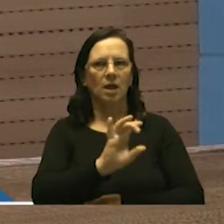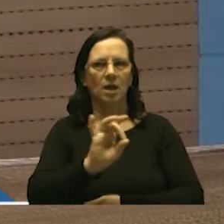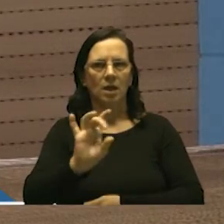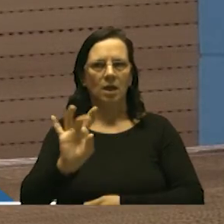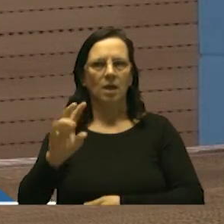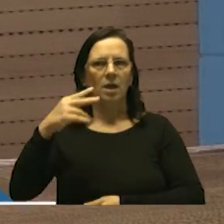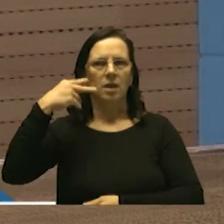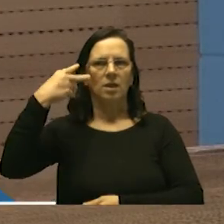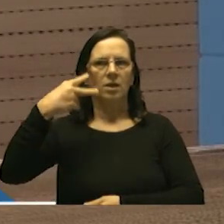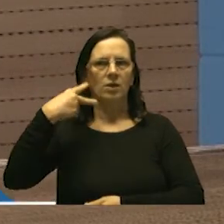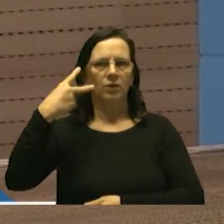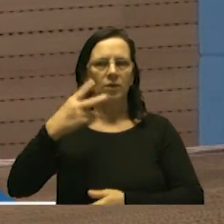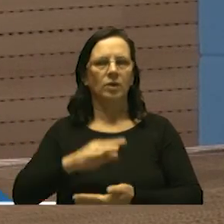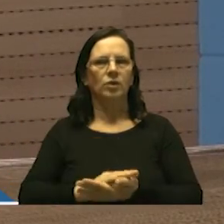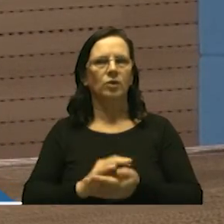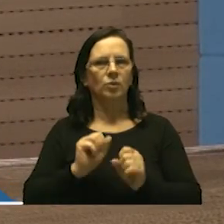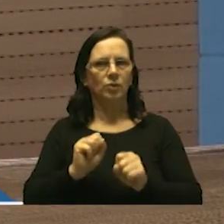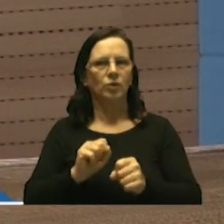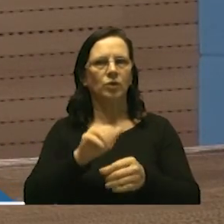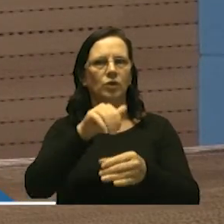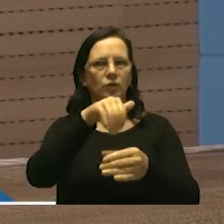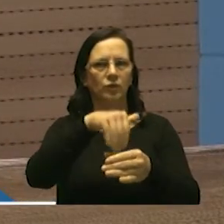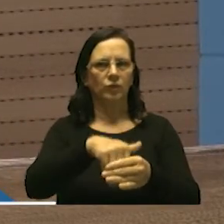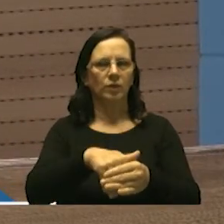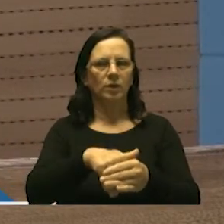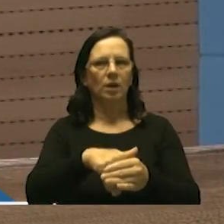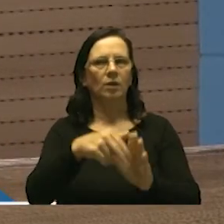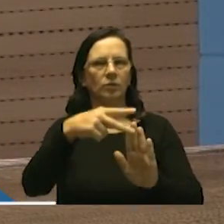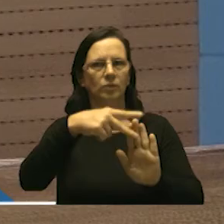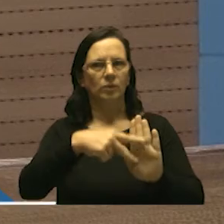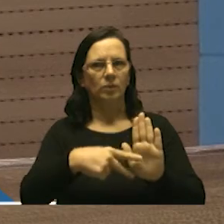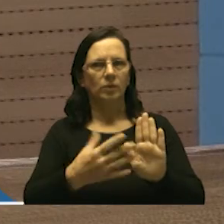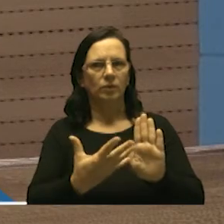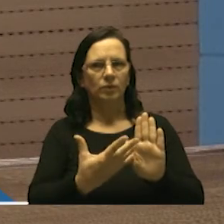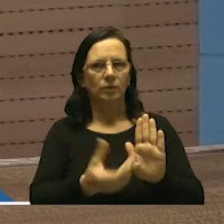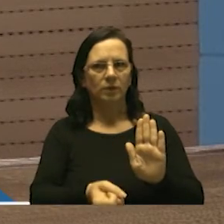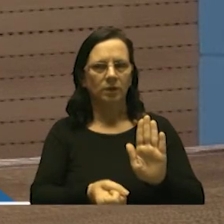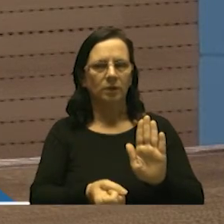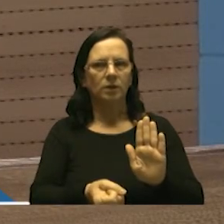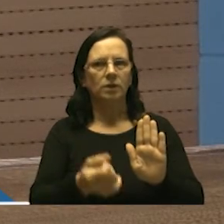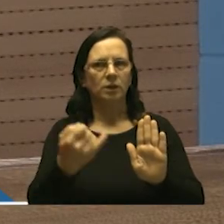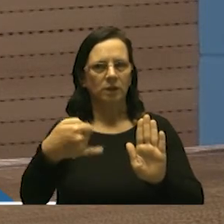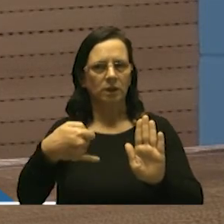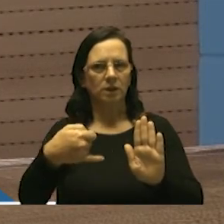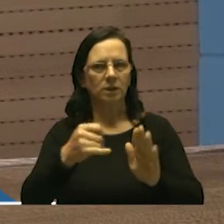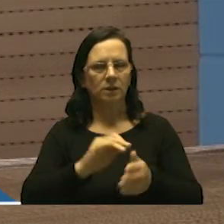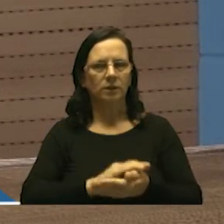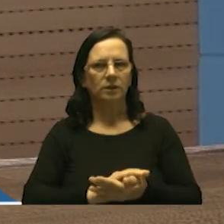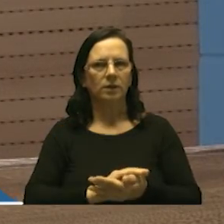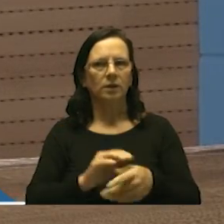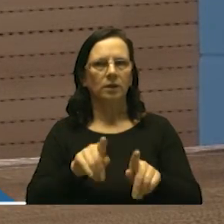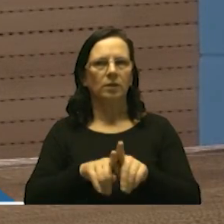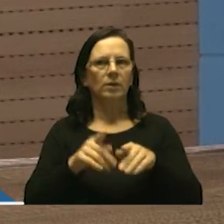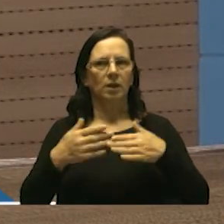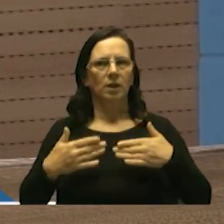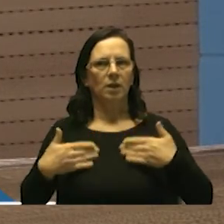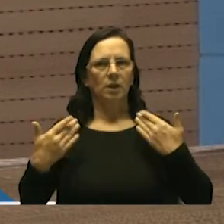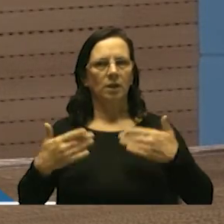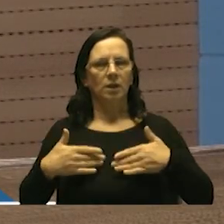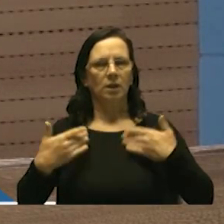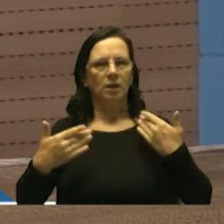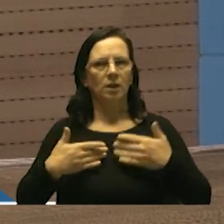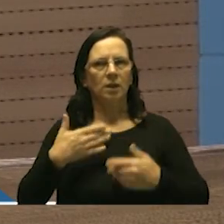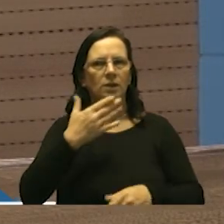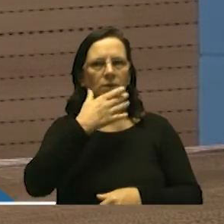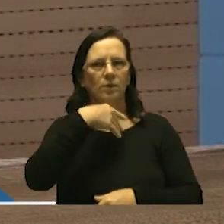vereador que se dispuseram a votar favorável a esse projeto de lei e também a alegria daqueles pais que muitas